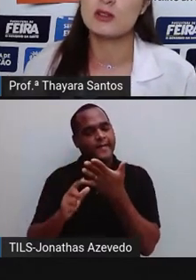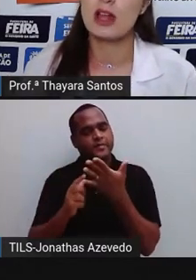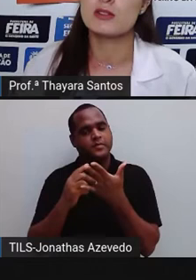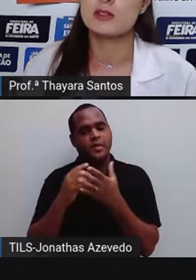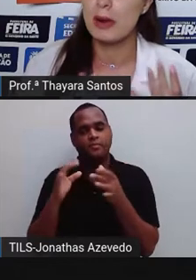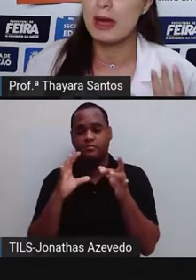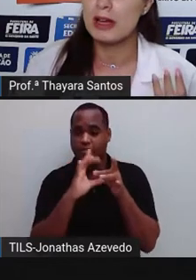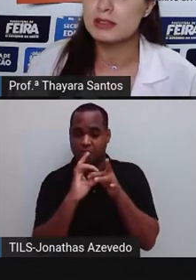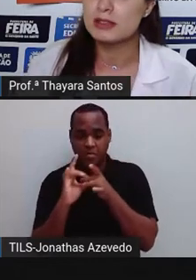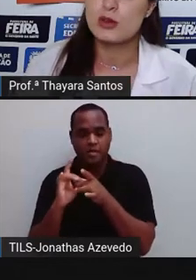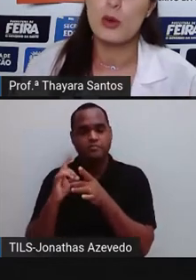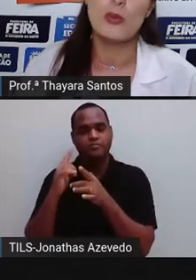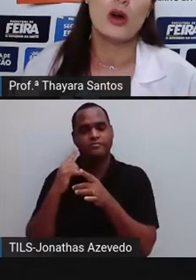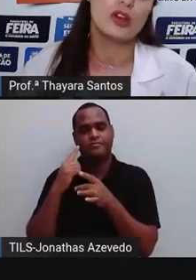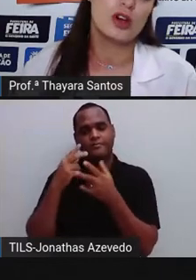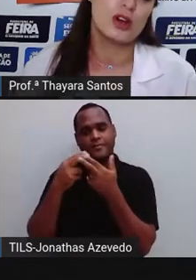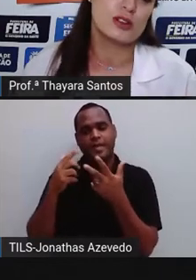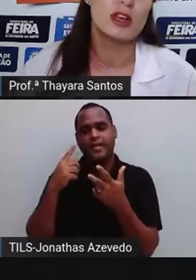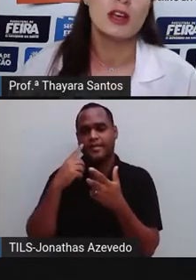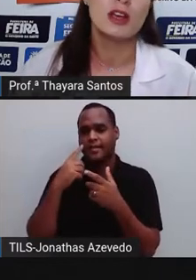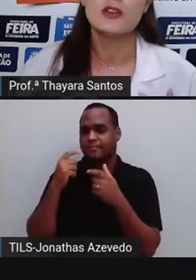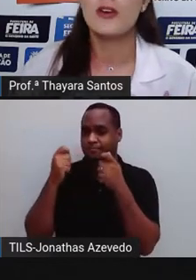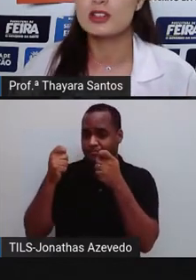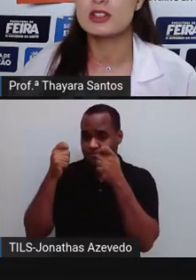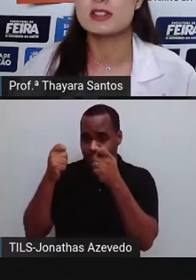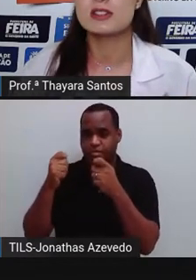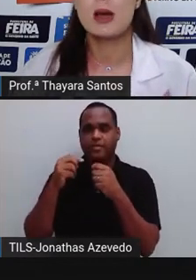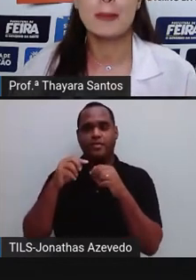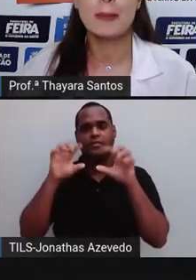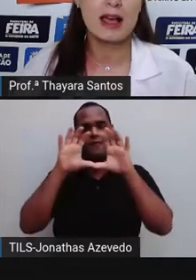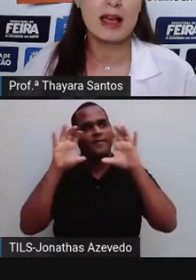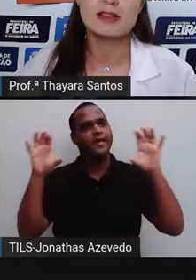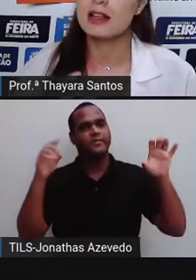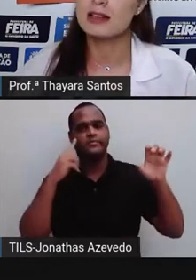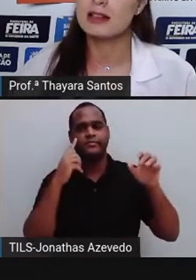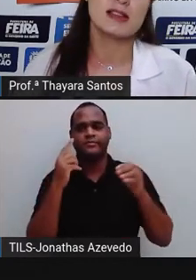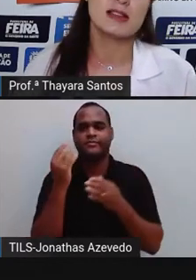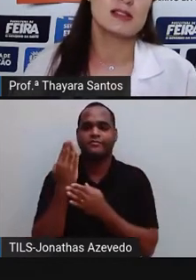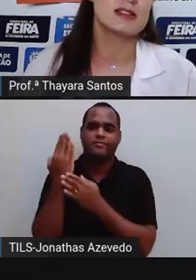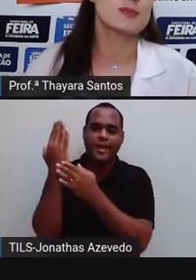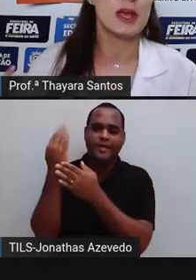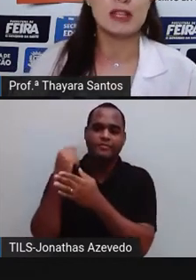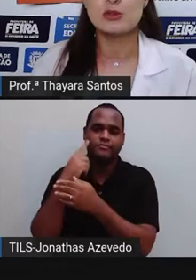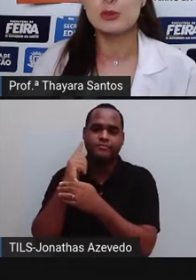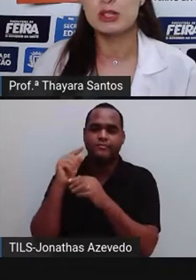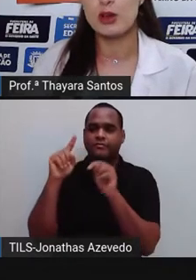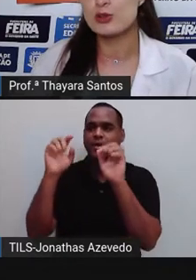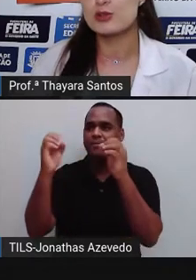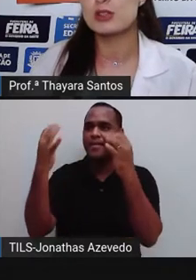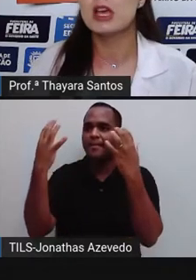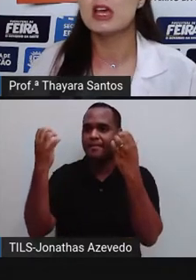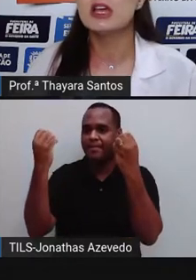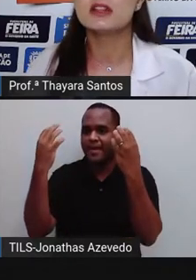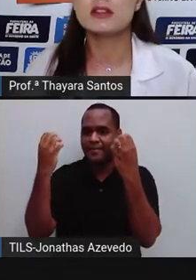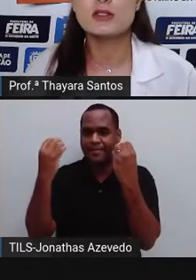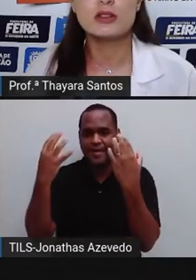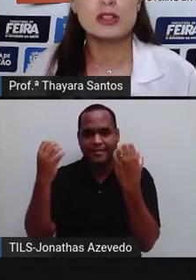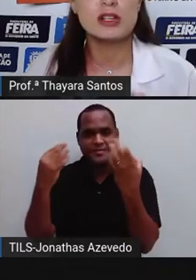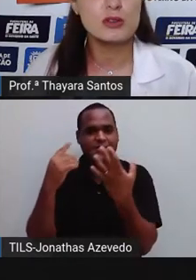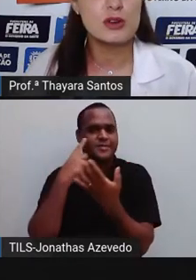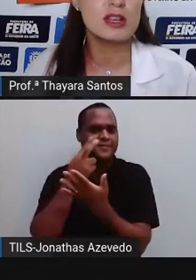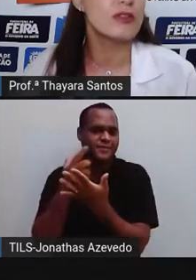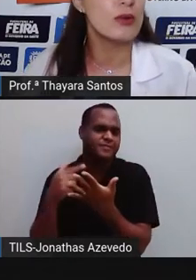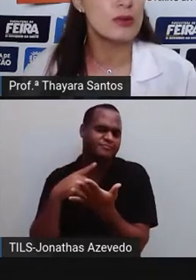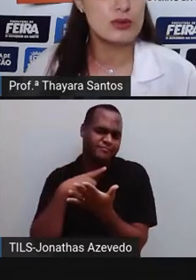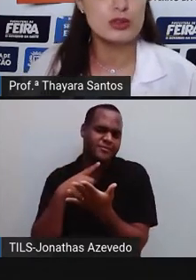relacionados a propagandas, como alt-dose, faixas, placas, cartazes, painéis luminosos e tantas outras